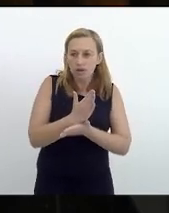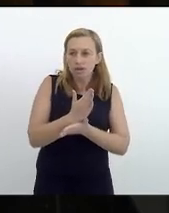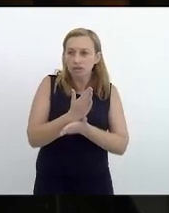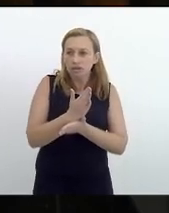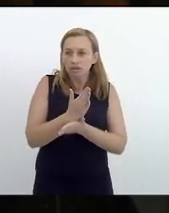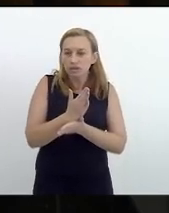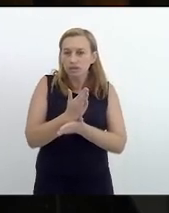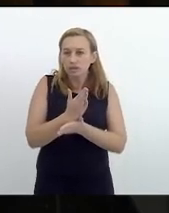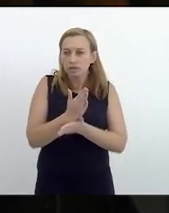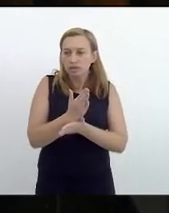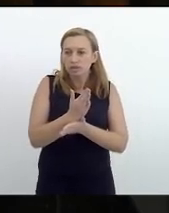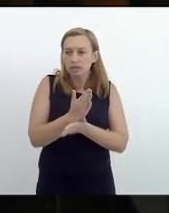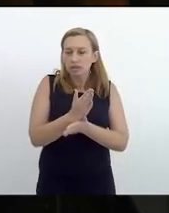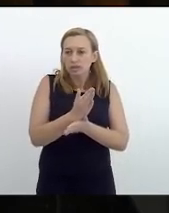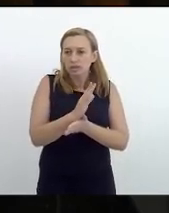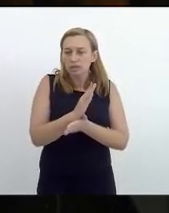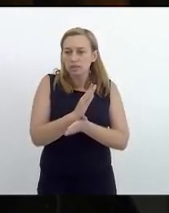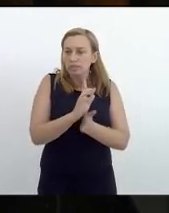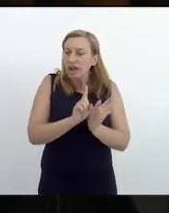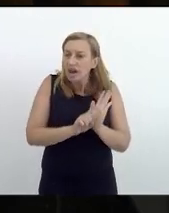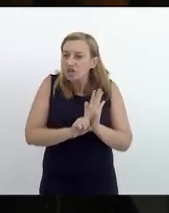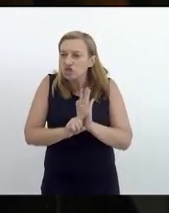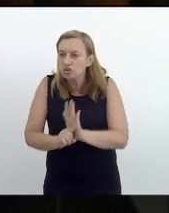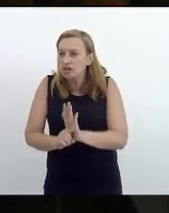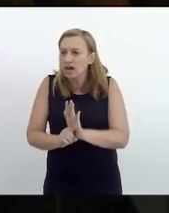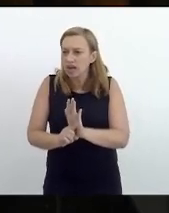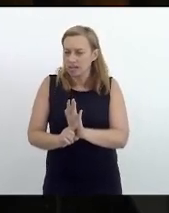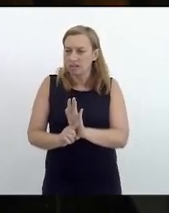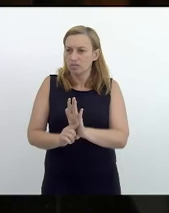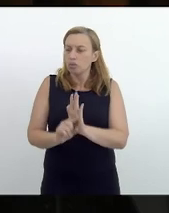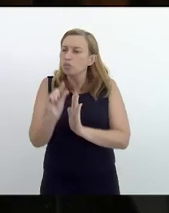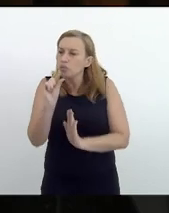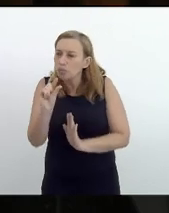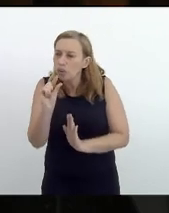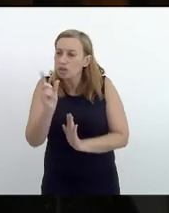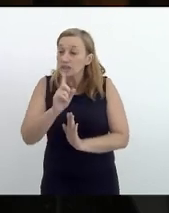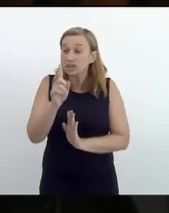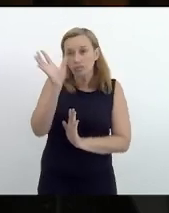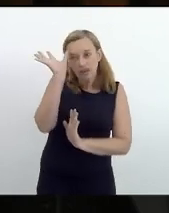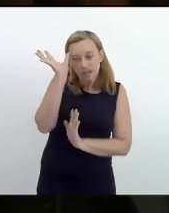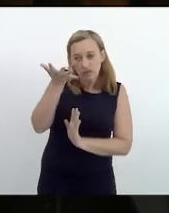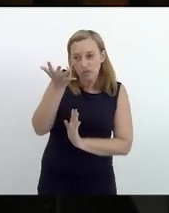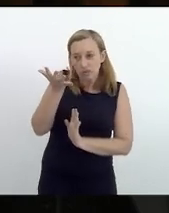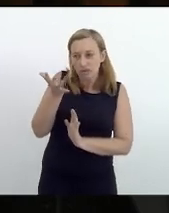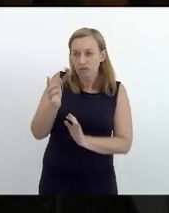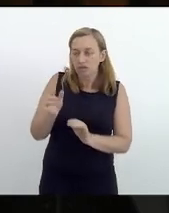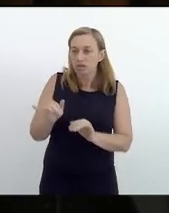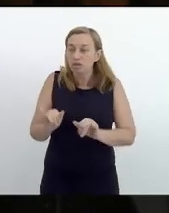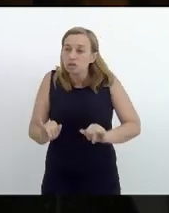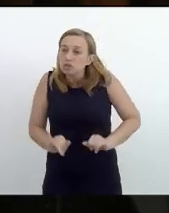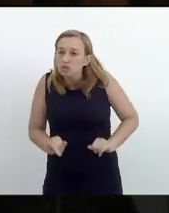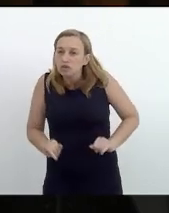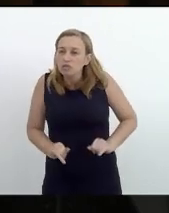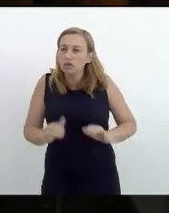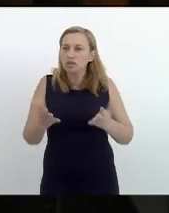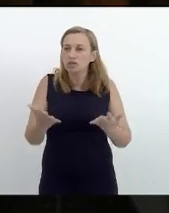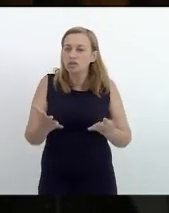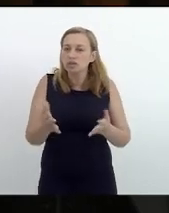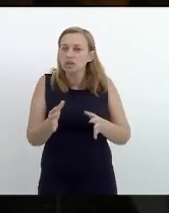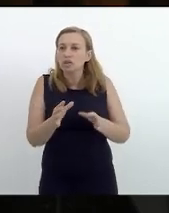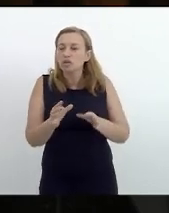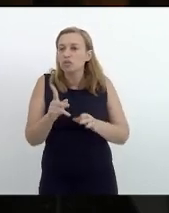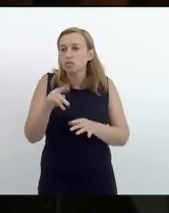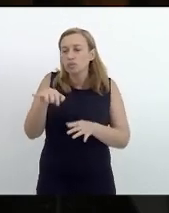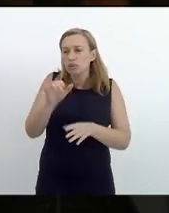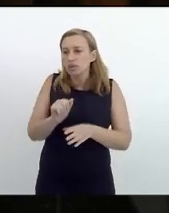mitigar não para resolver mas para mitigar essa dificuldade e esse sofrimento por exemplo na forma de um programa próprio de